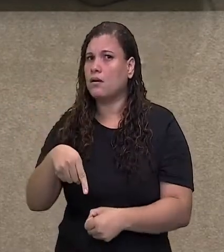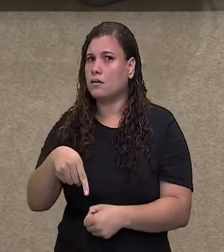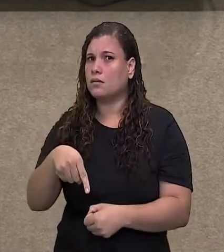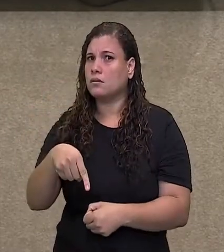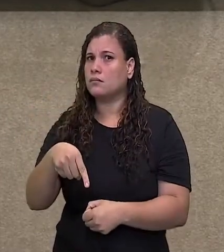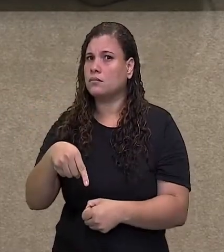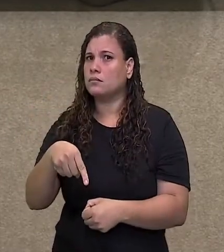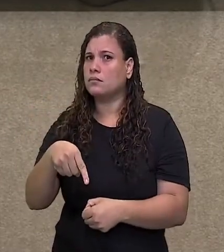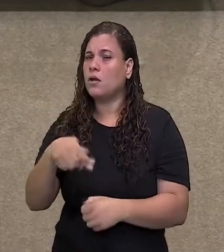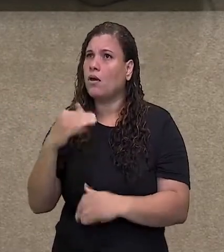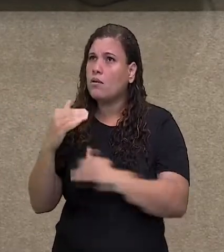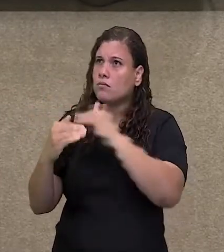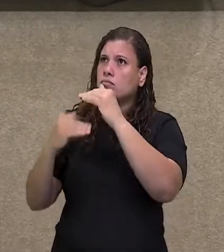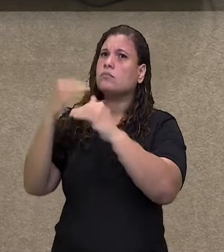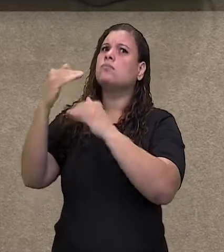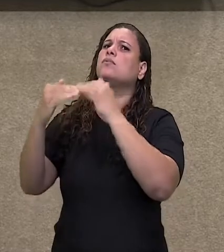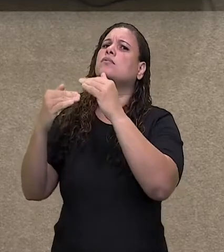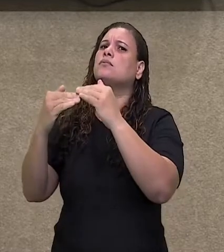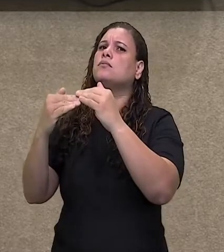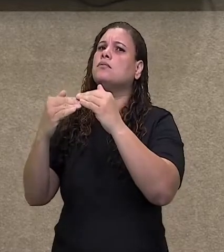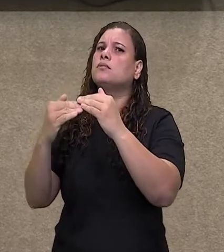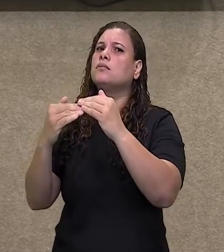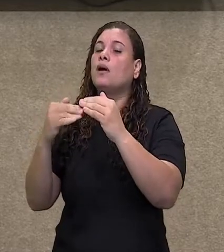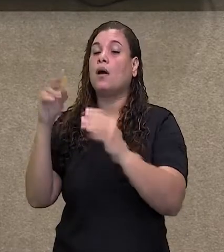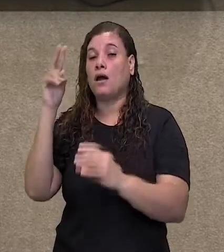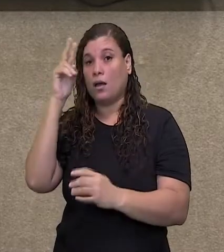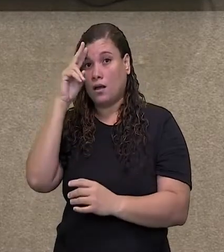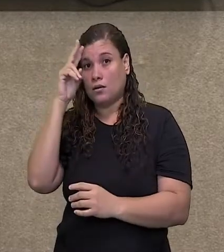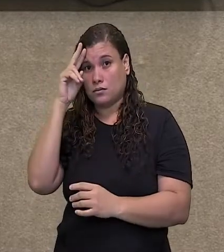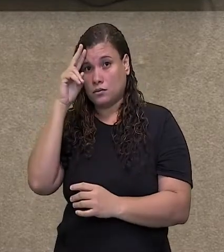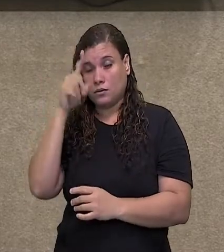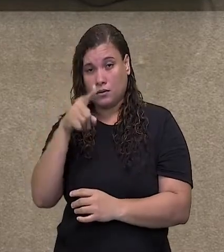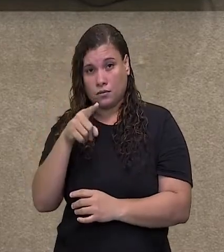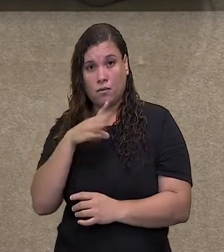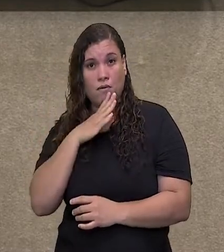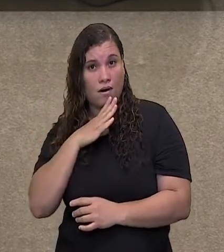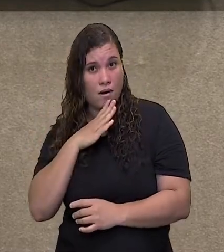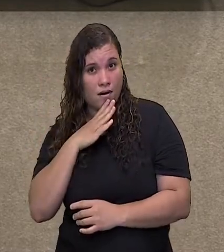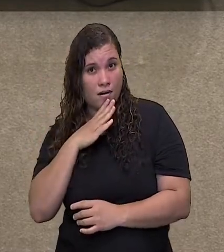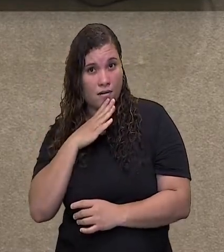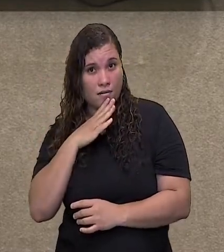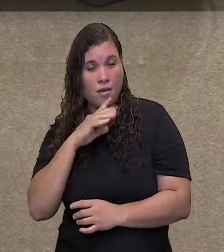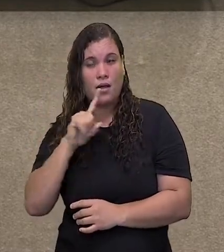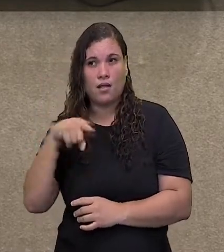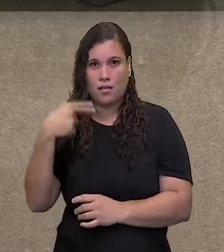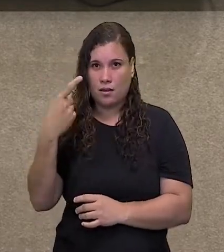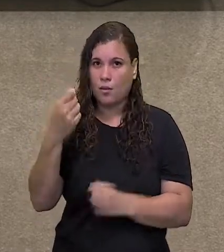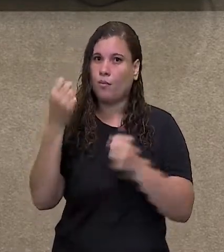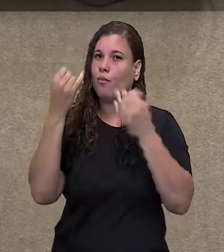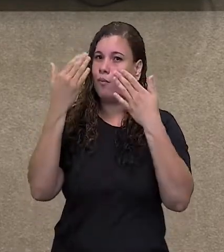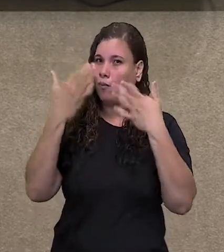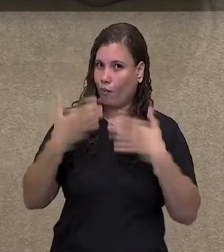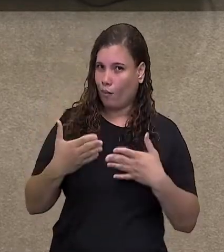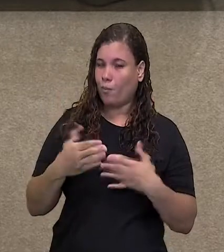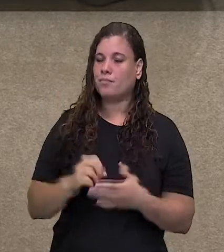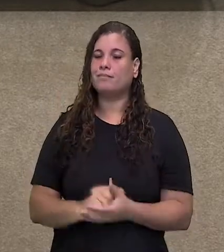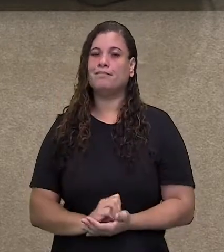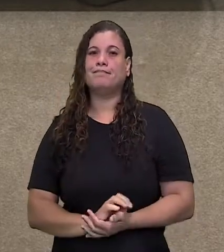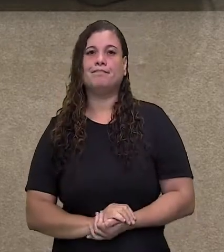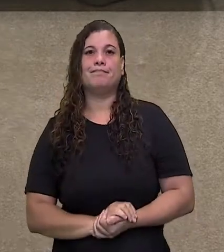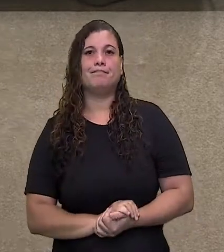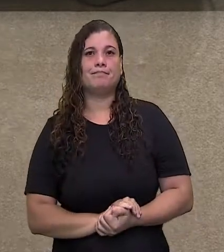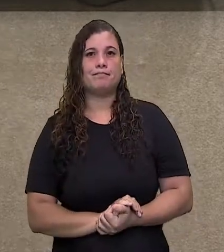deixando ali um pouco daquela história. Nós vamos falar um pouquinho na frente sobre um belo patrimônio histórico de Governador Valadares.